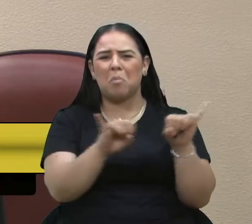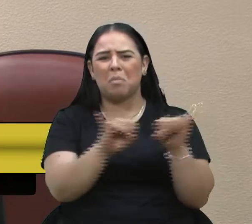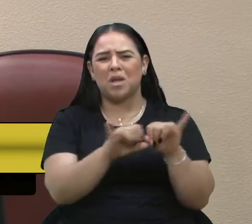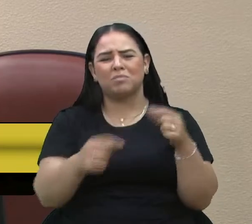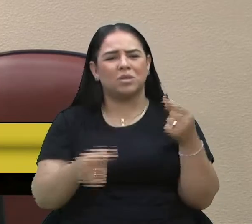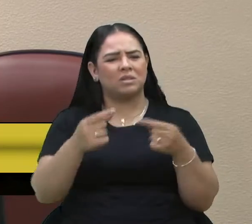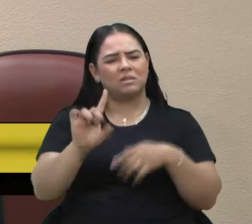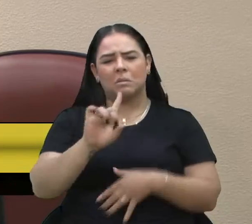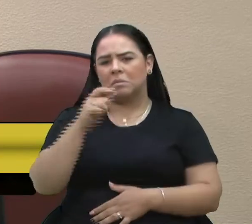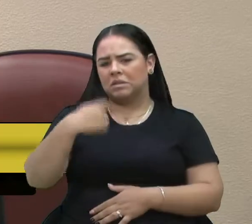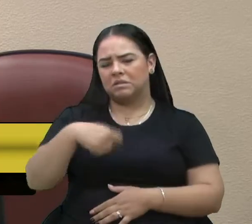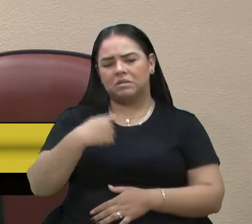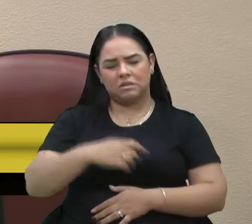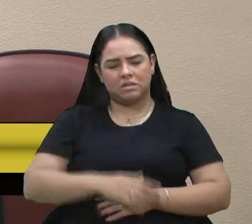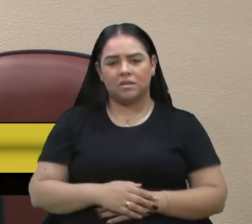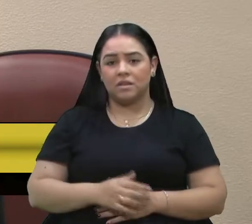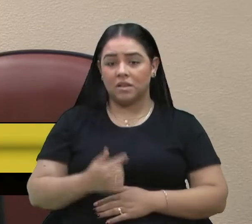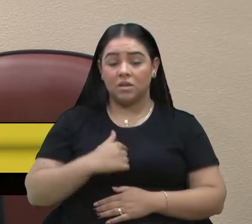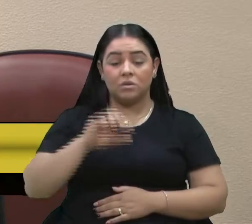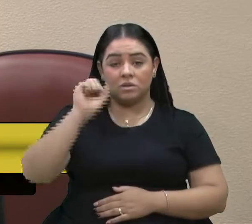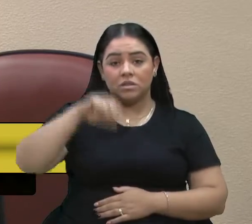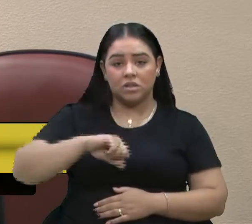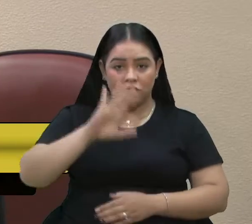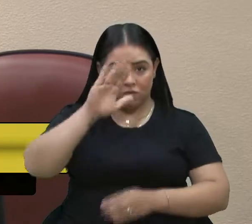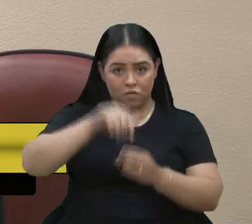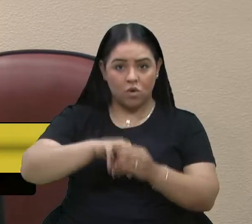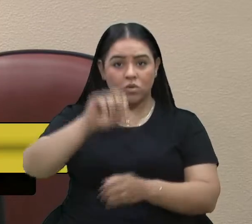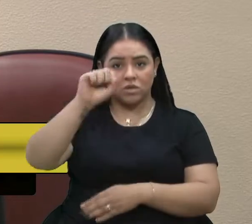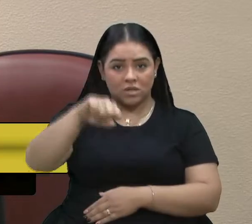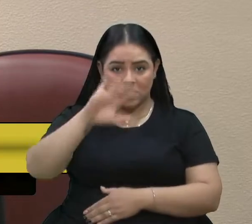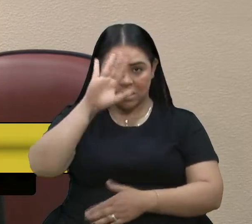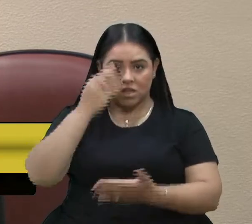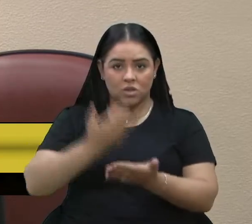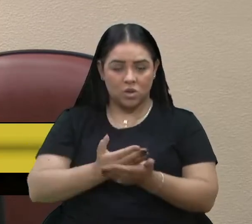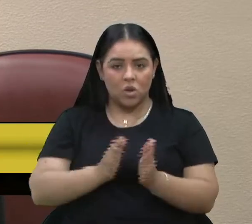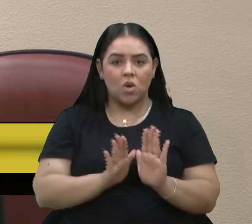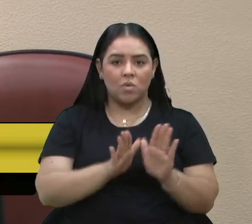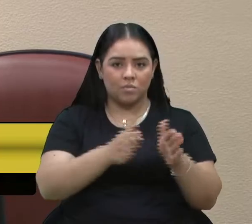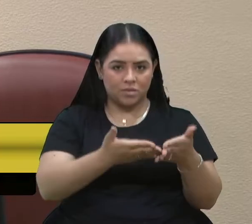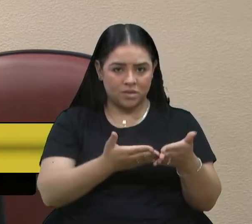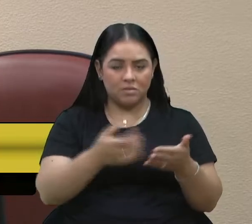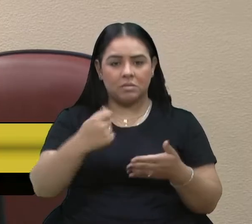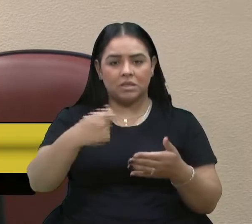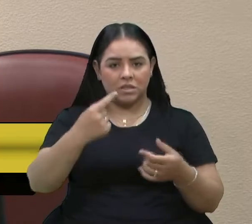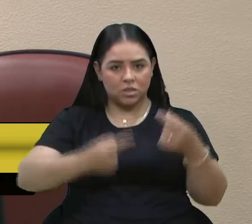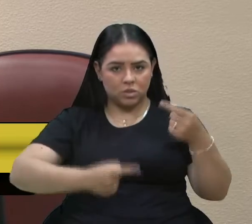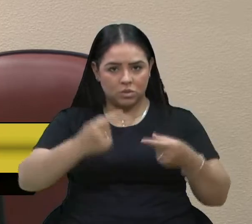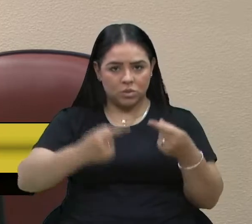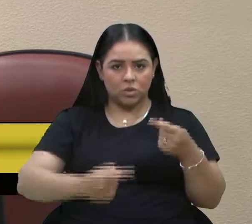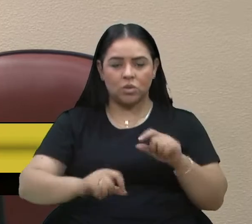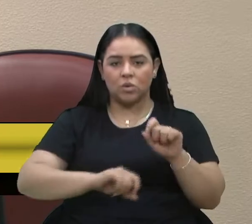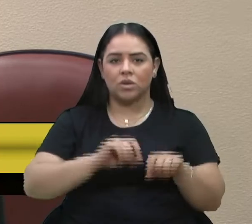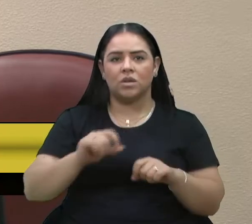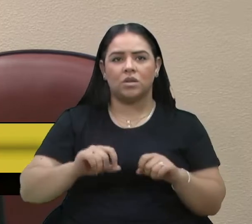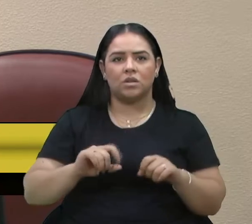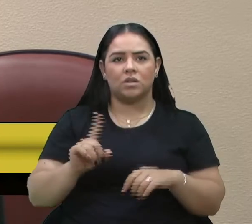discussão que não precisaria ser. Eu sou sim a favor, voto sim, acho que as frentes parlamentares têm que discutir o que não significa